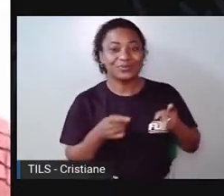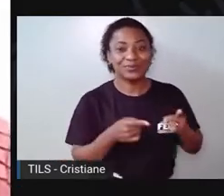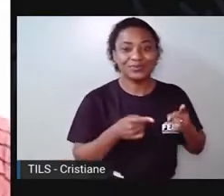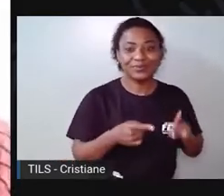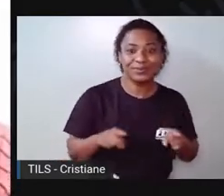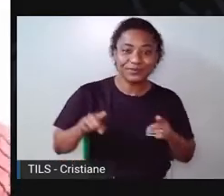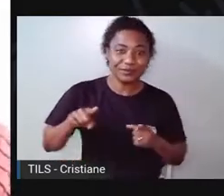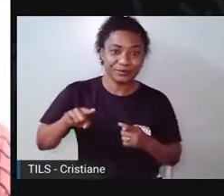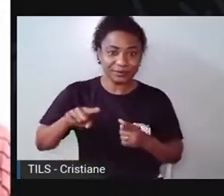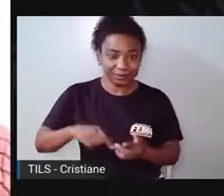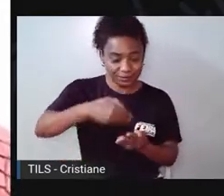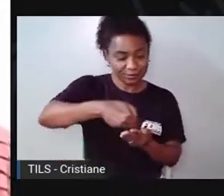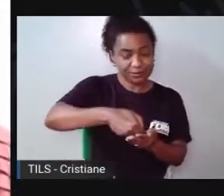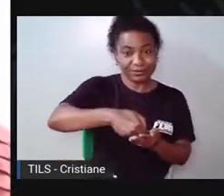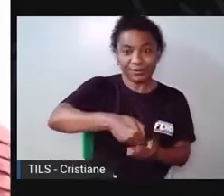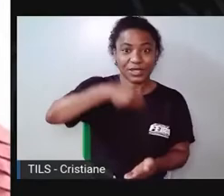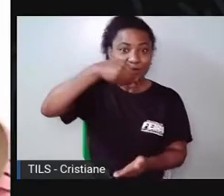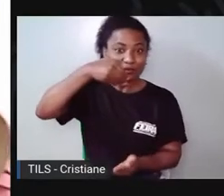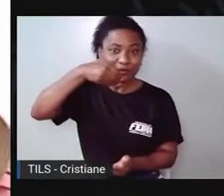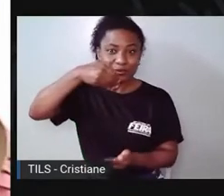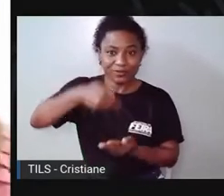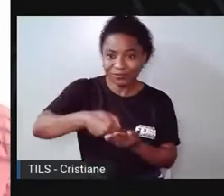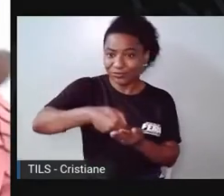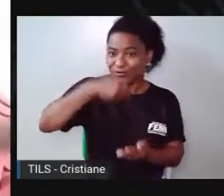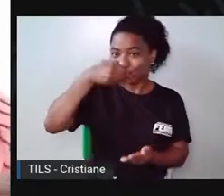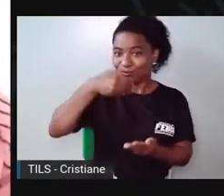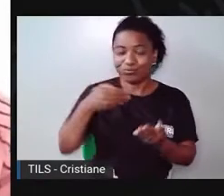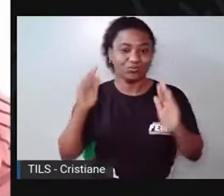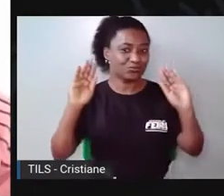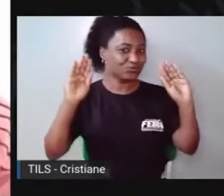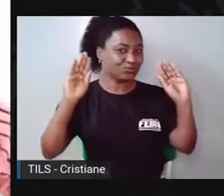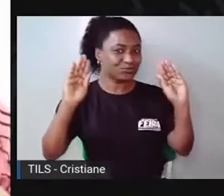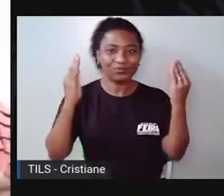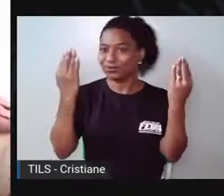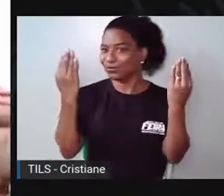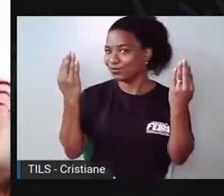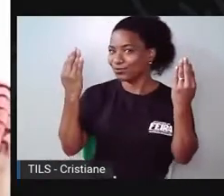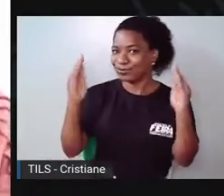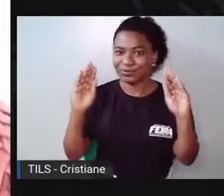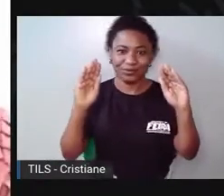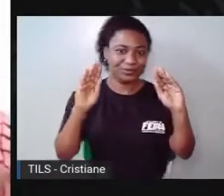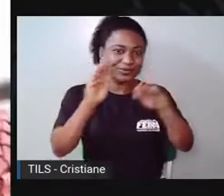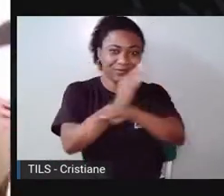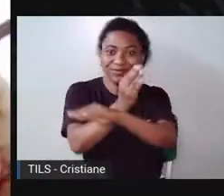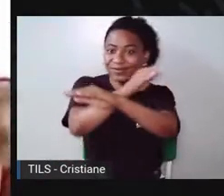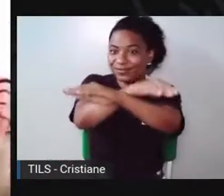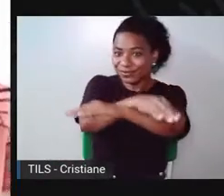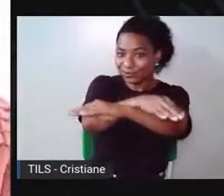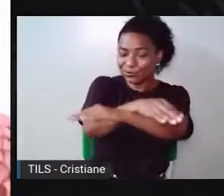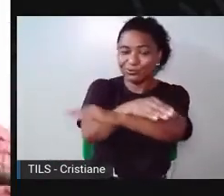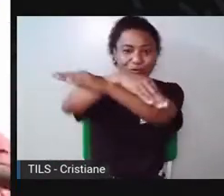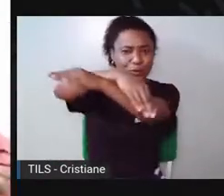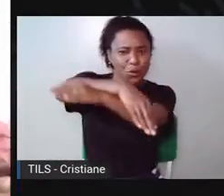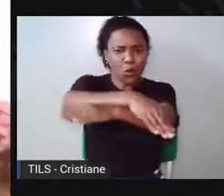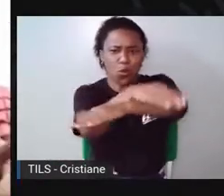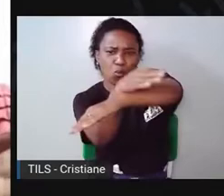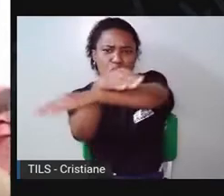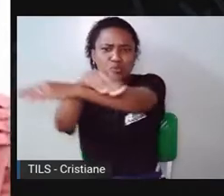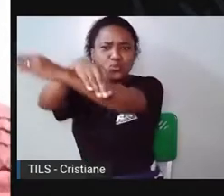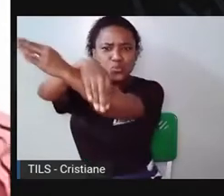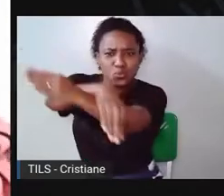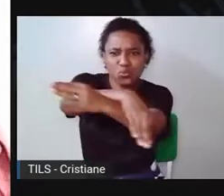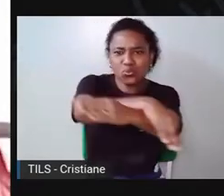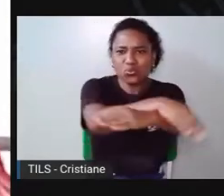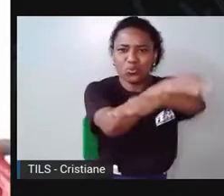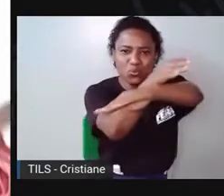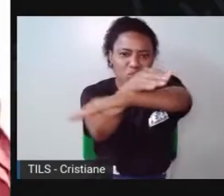Uma colher na minha mão se transforma em avião viajo com